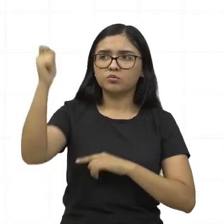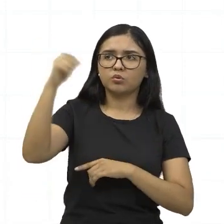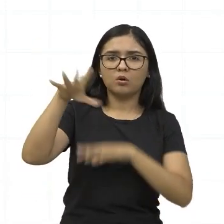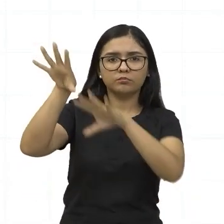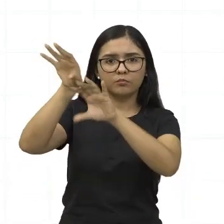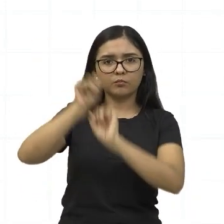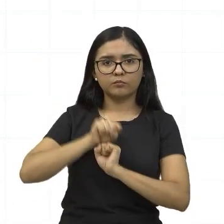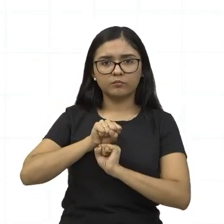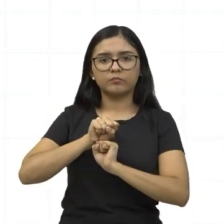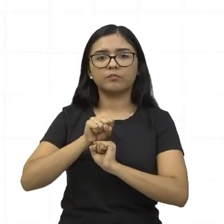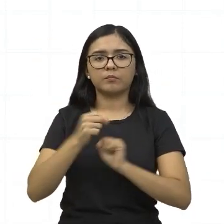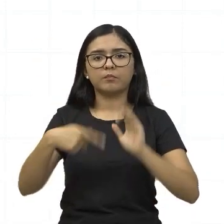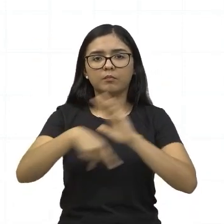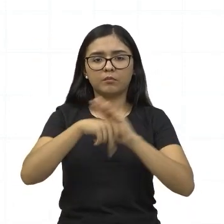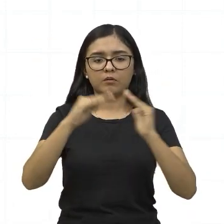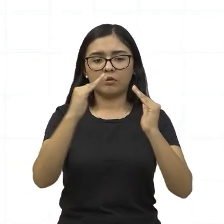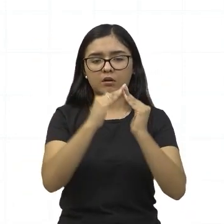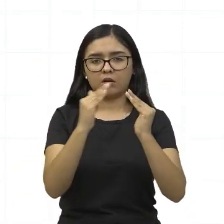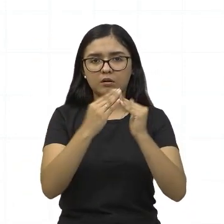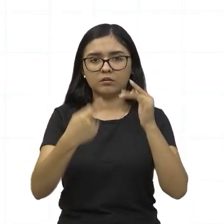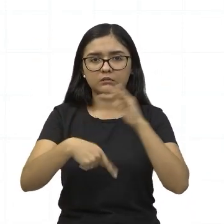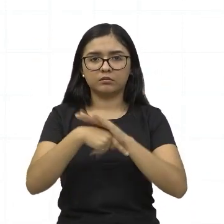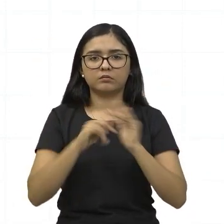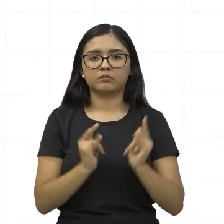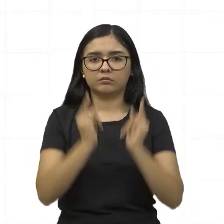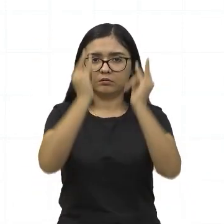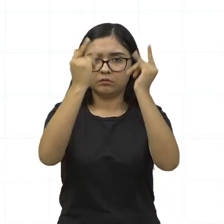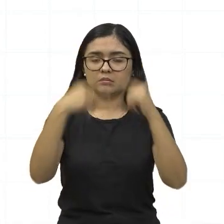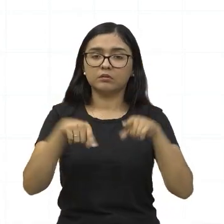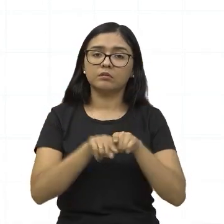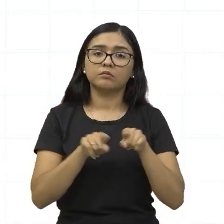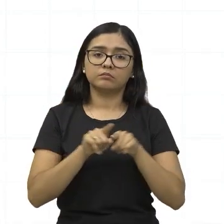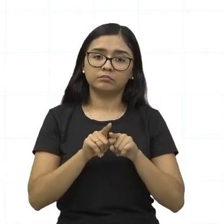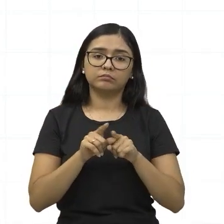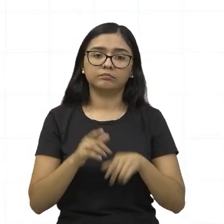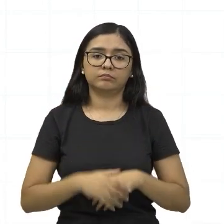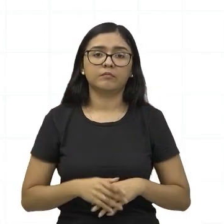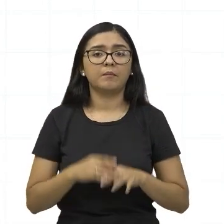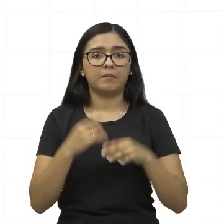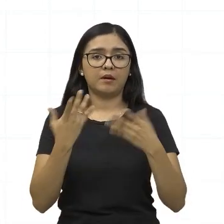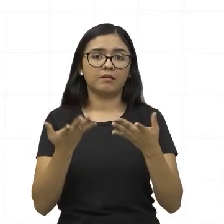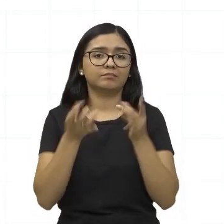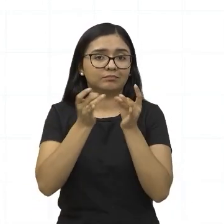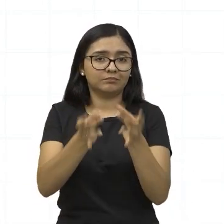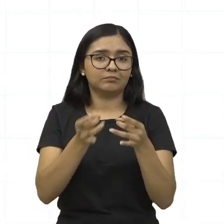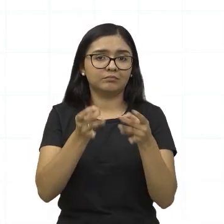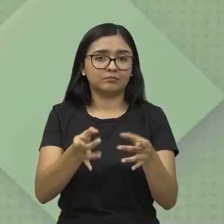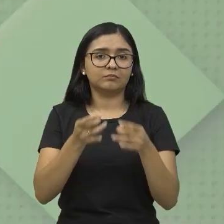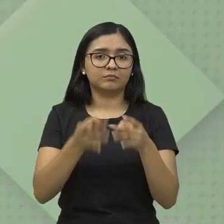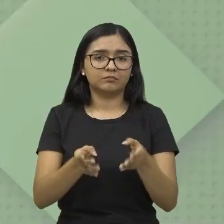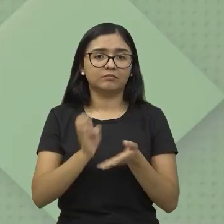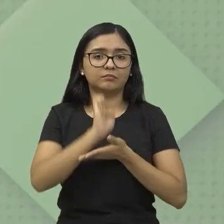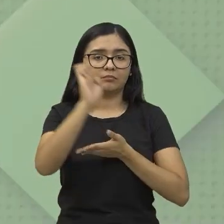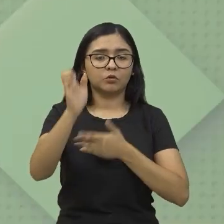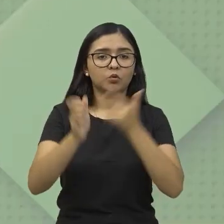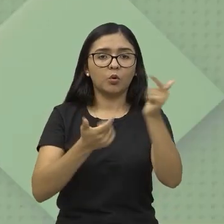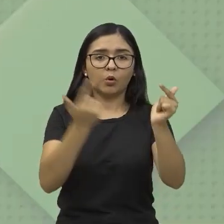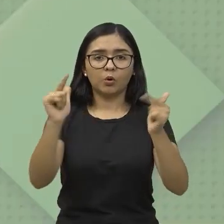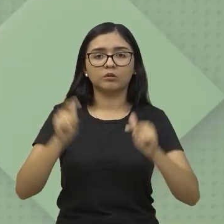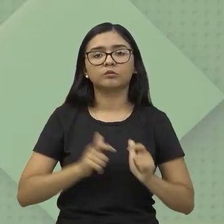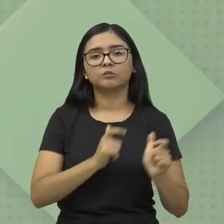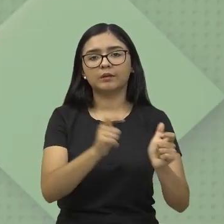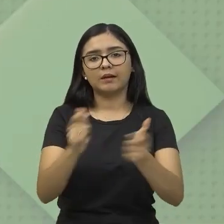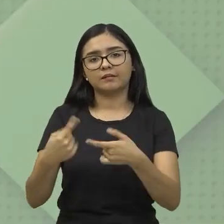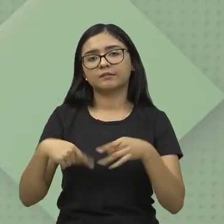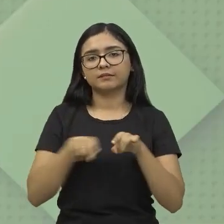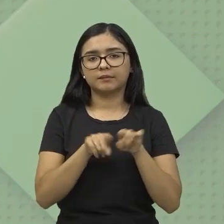só para a sua própria residência, para o seu próprio prédio, né, mas também até comercializar, exportar essa energia que foi gerada,